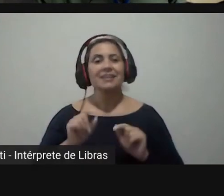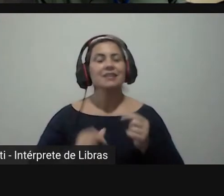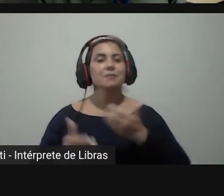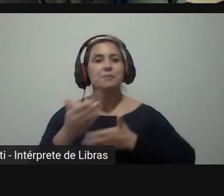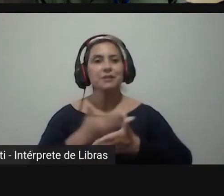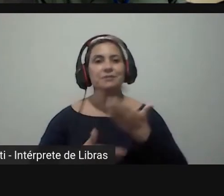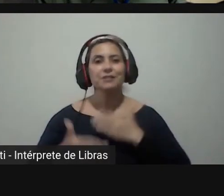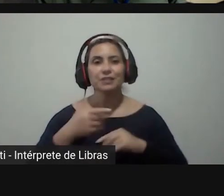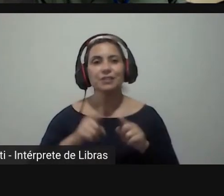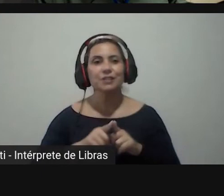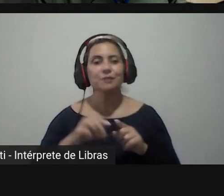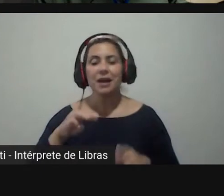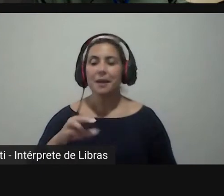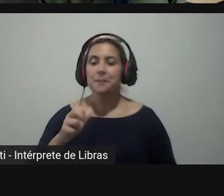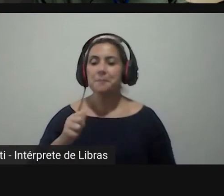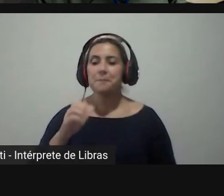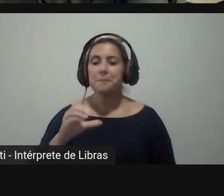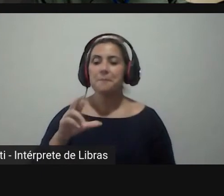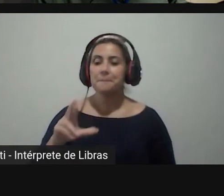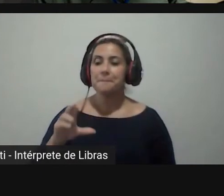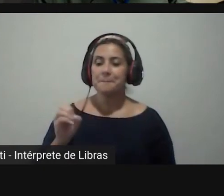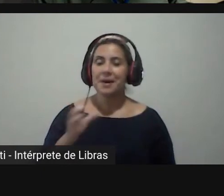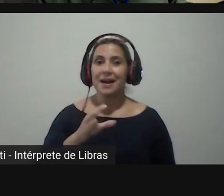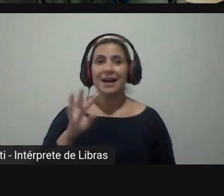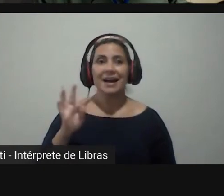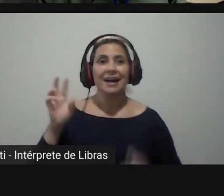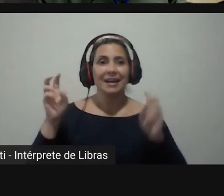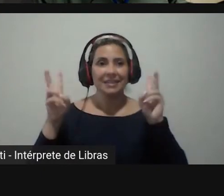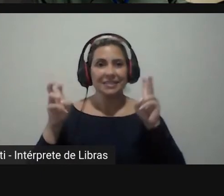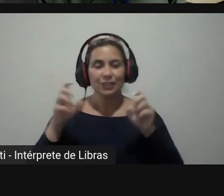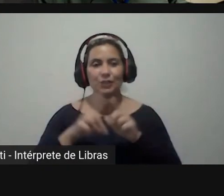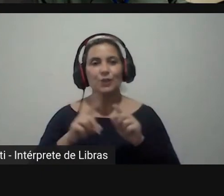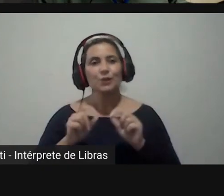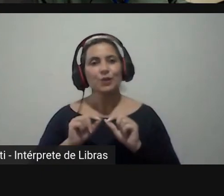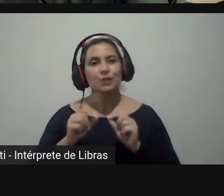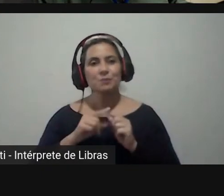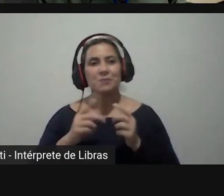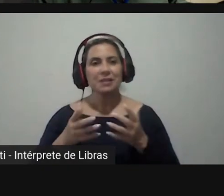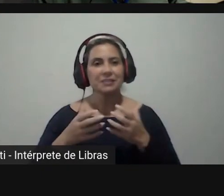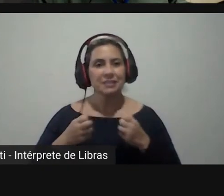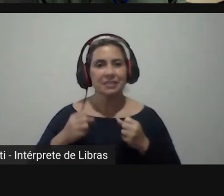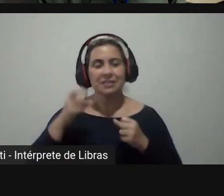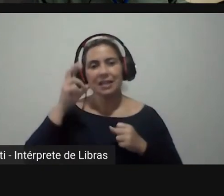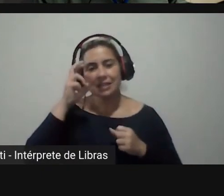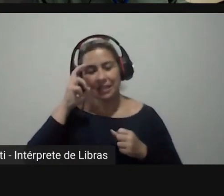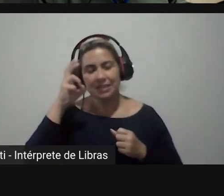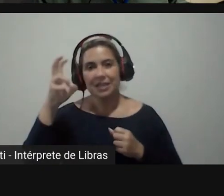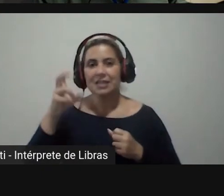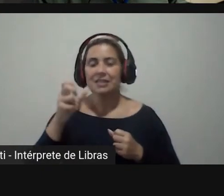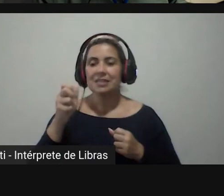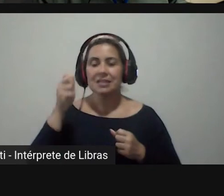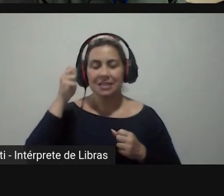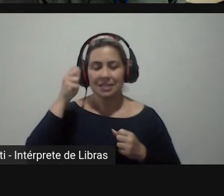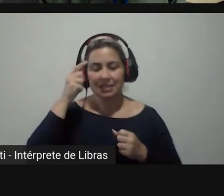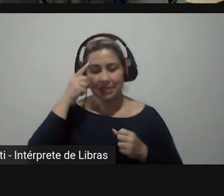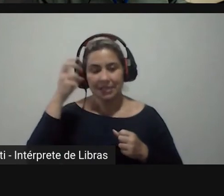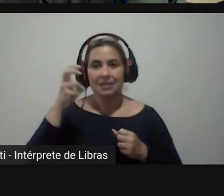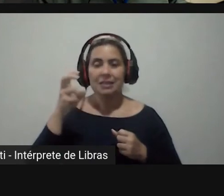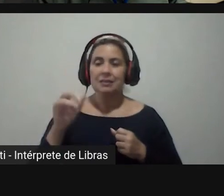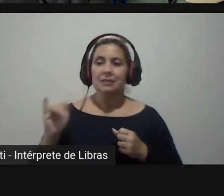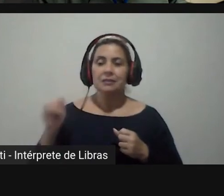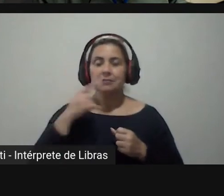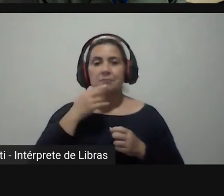por meio de macro temas é considerado satisfatório ou a adoção da inteligência artificial poderia oferecer sugestões de